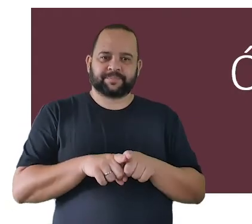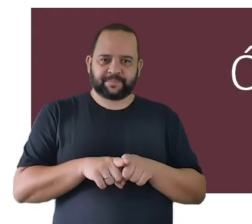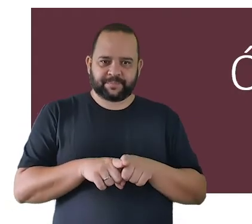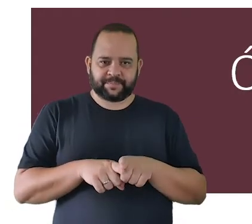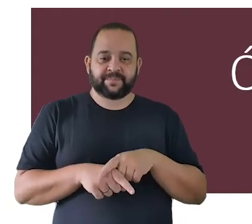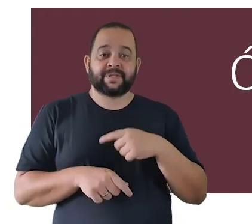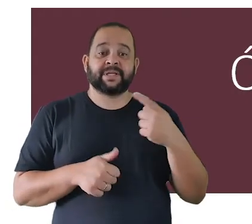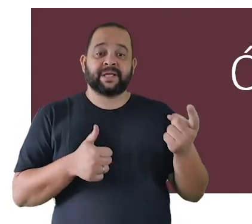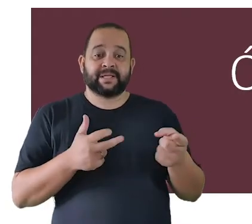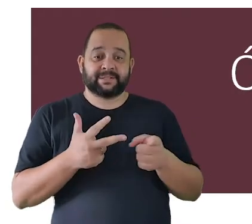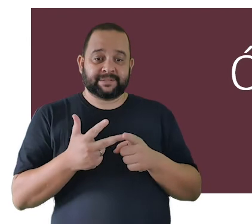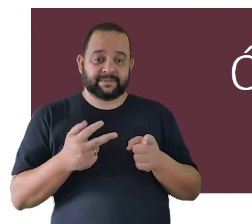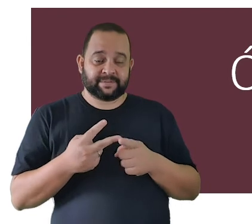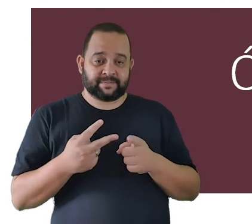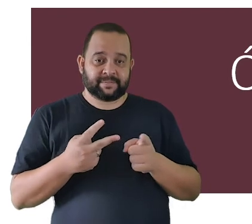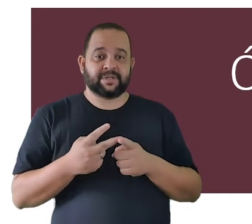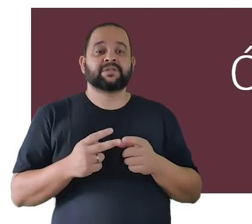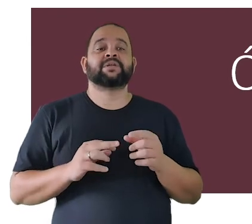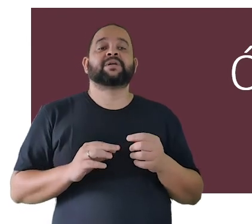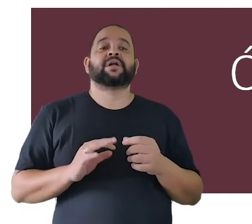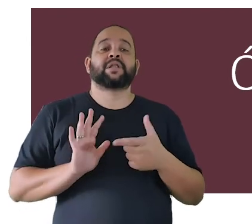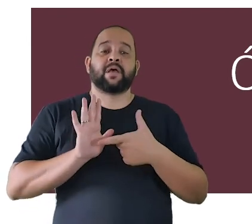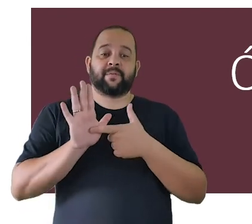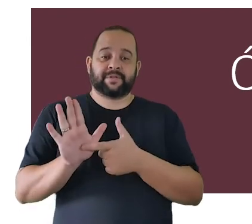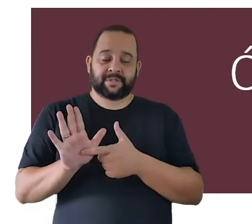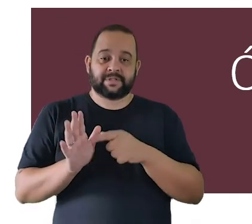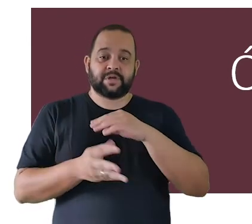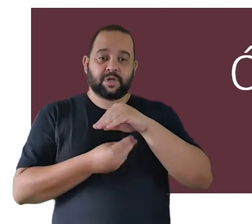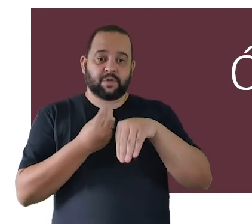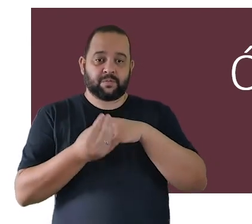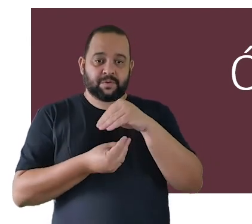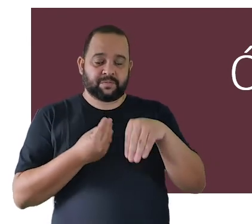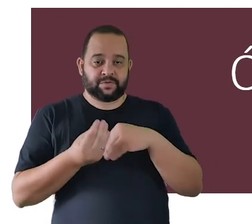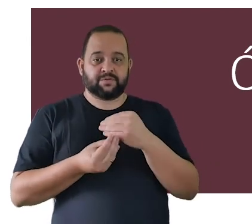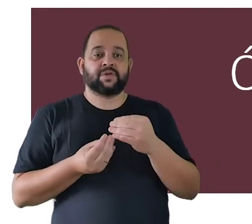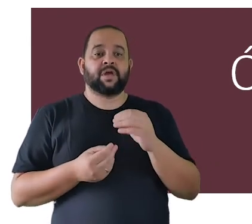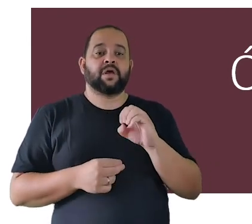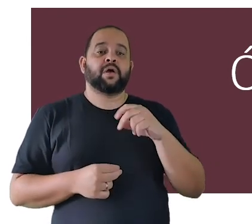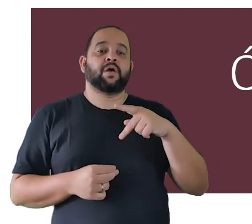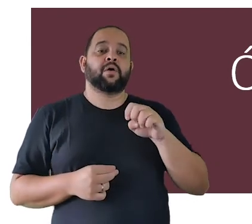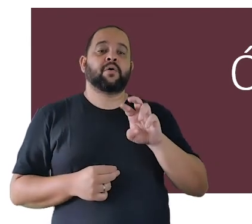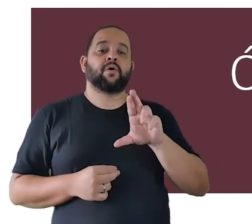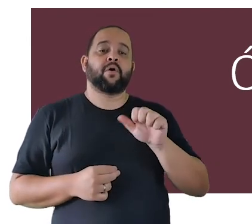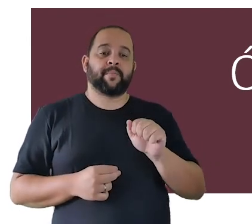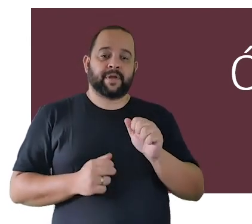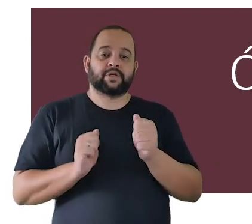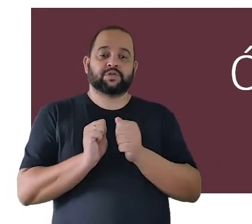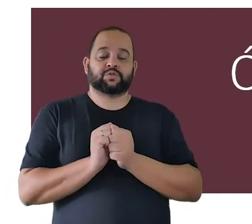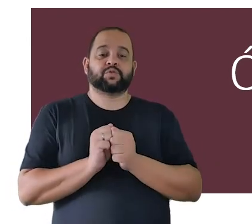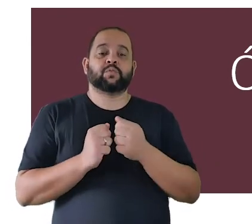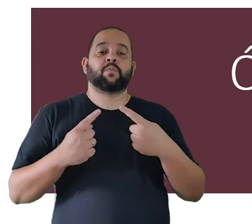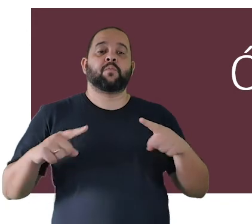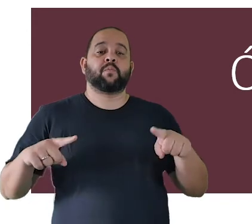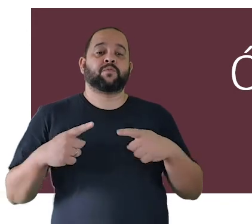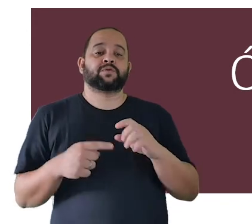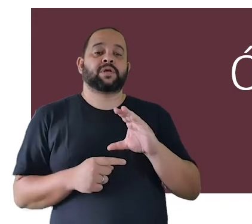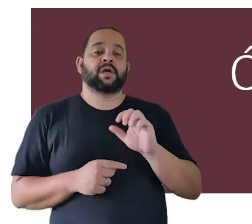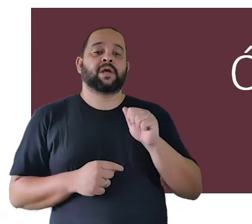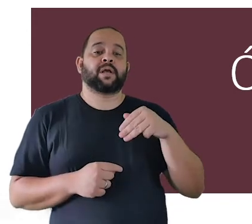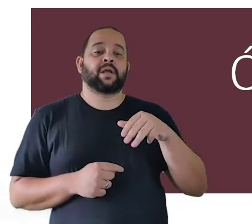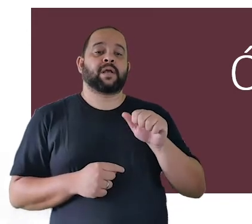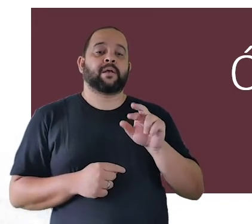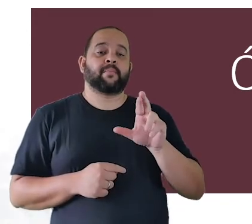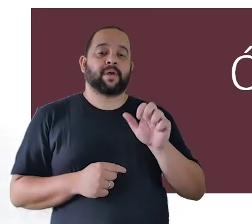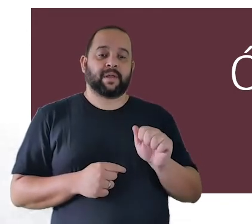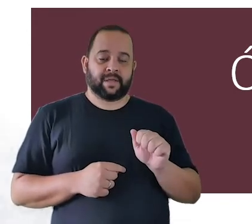a segunda parte do programa é uma mistura entre a ópera e a música de câmera tendo uma cantora